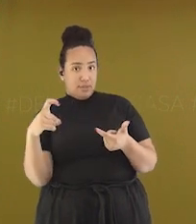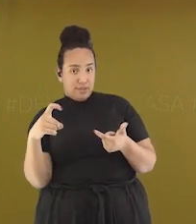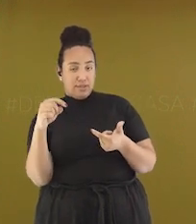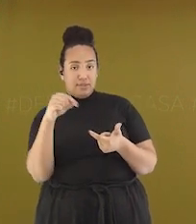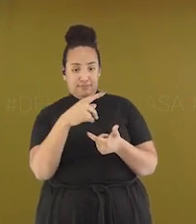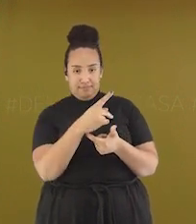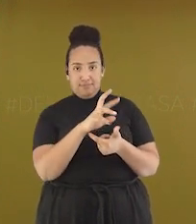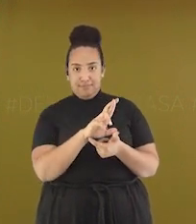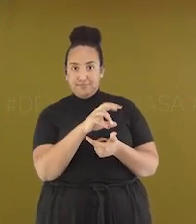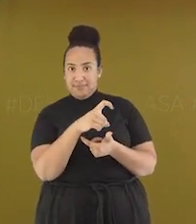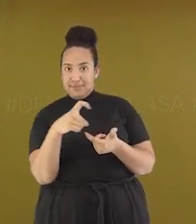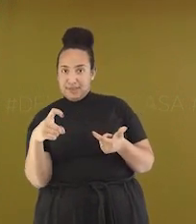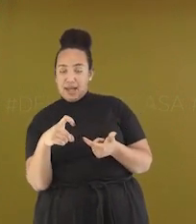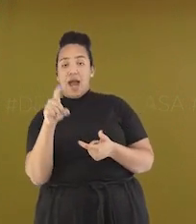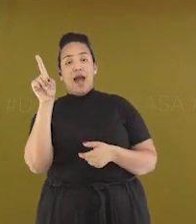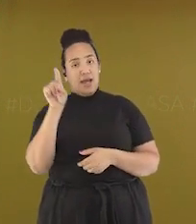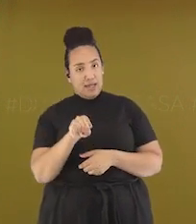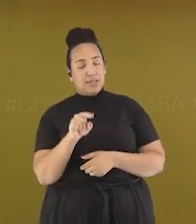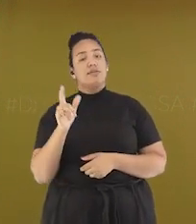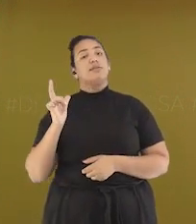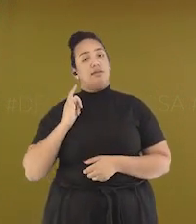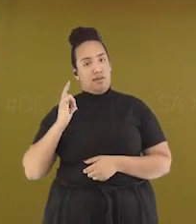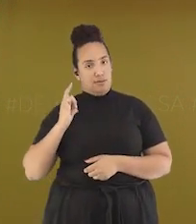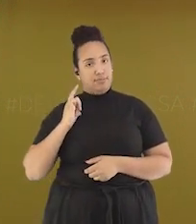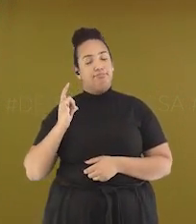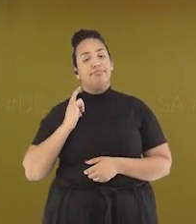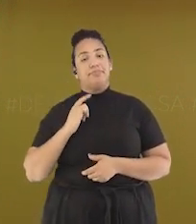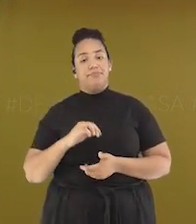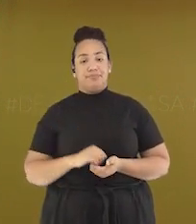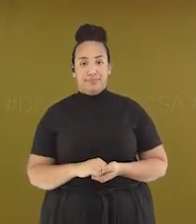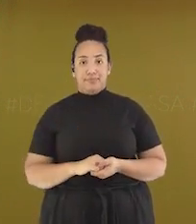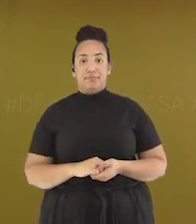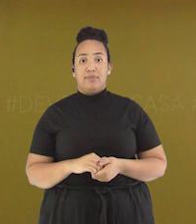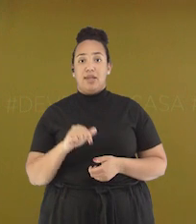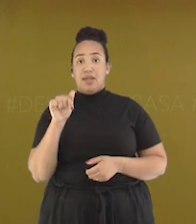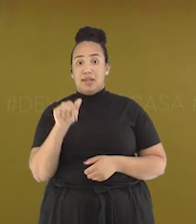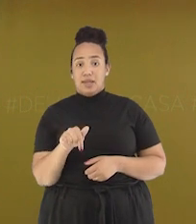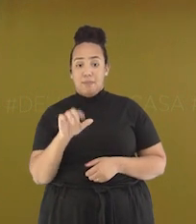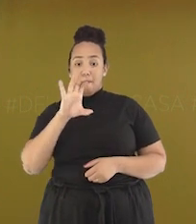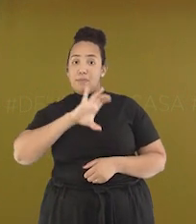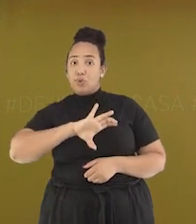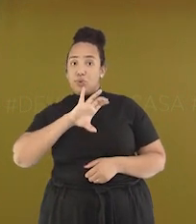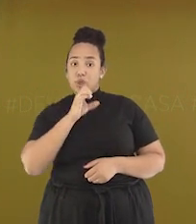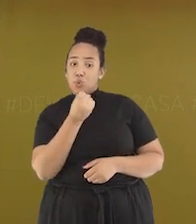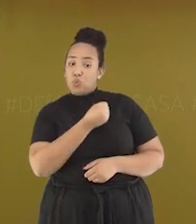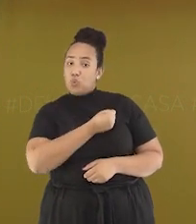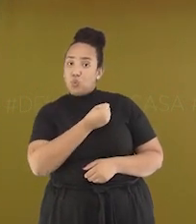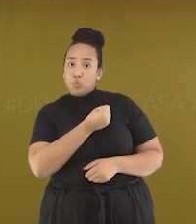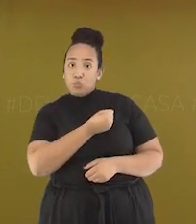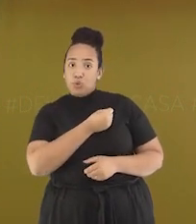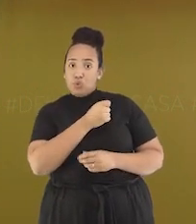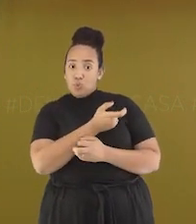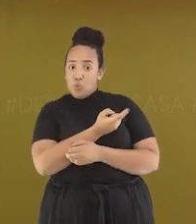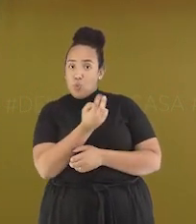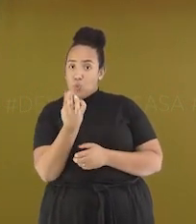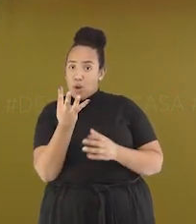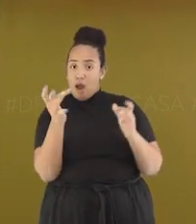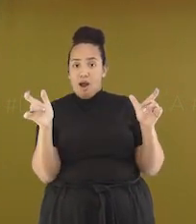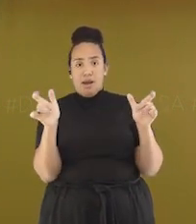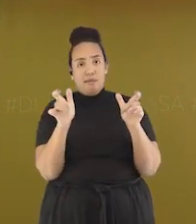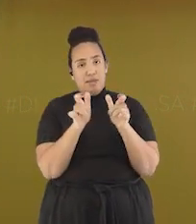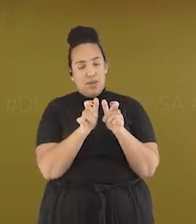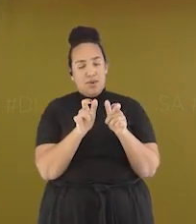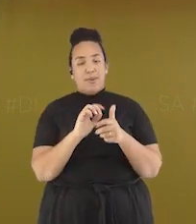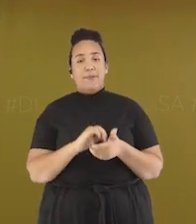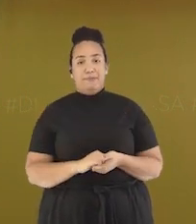são acentuadas. E são as palavras em menor número na língua portuguesa. Na língua portuguesa,